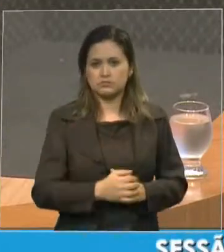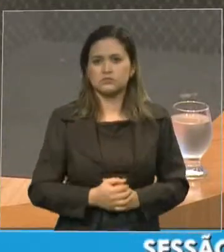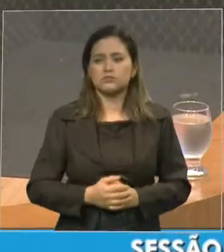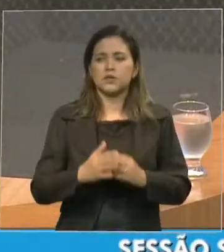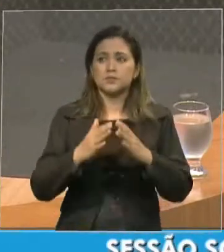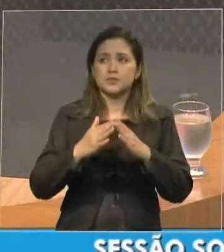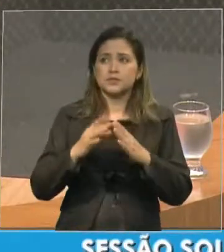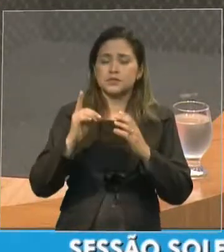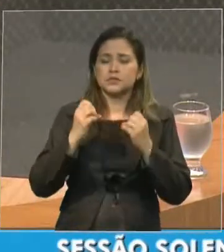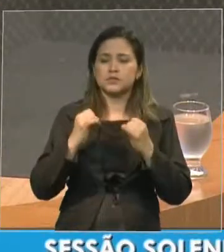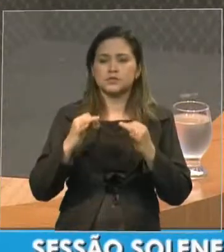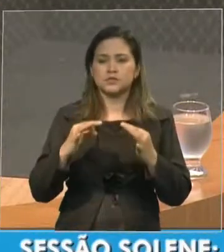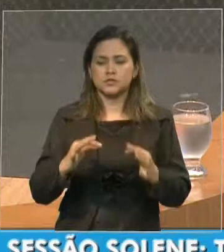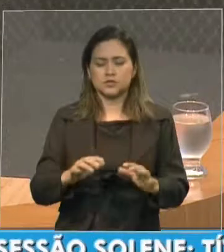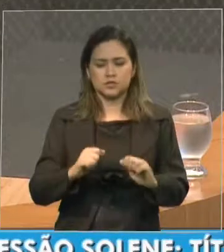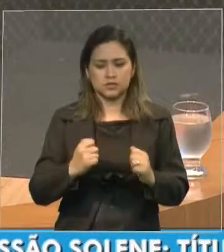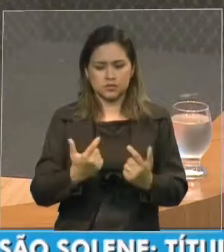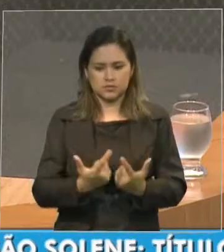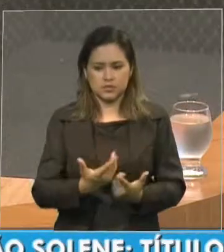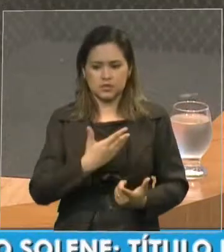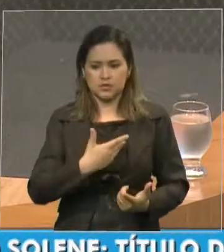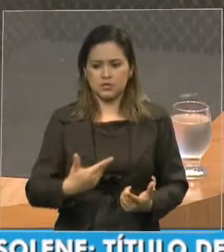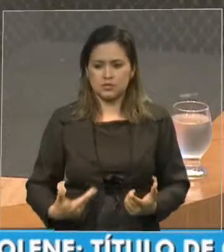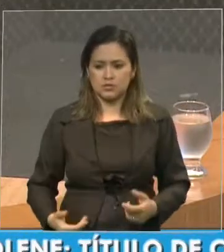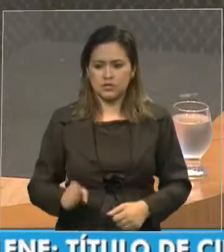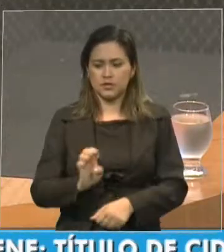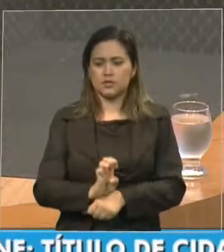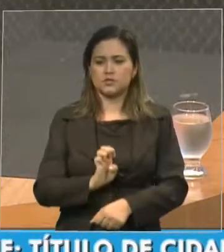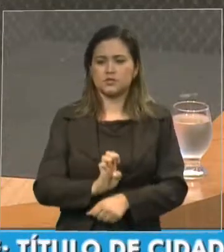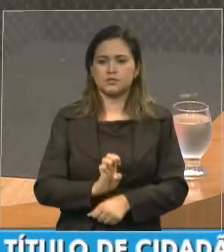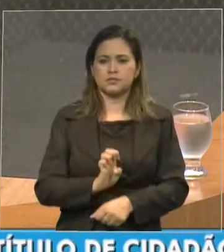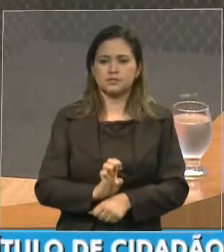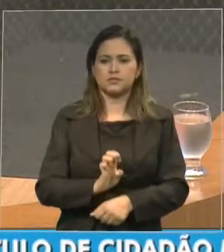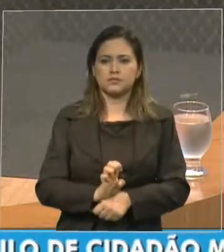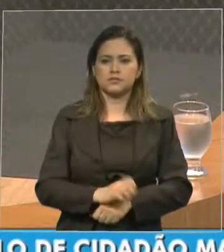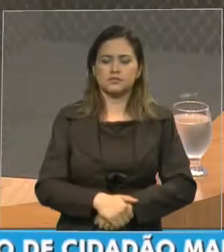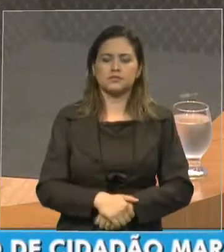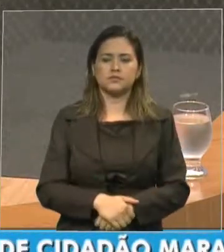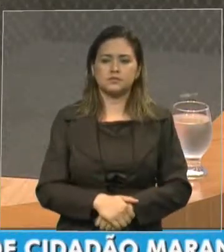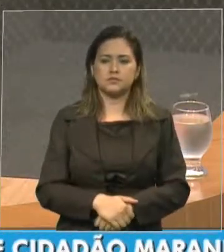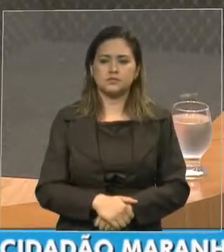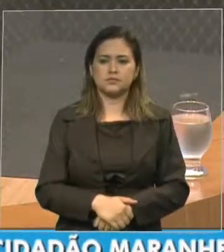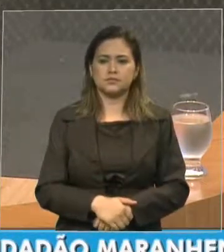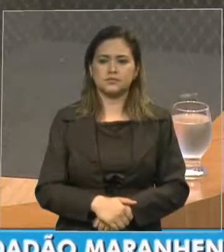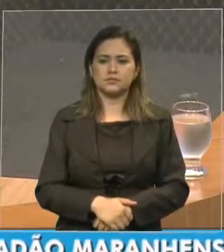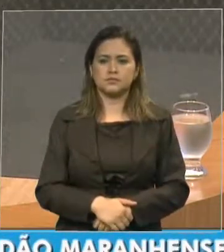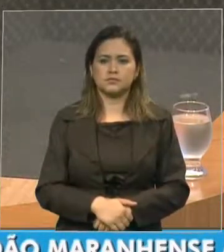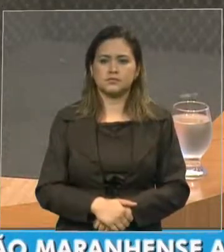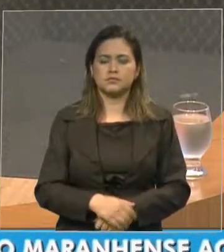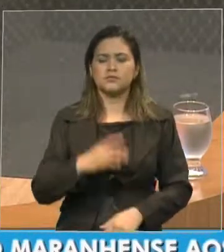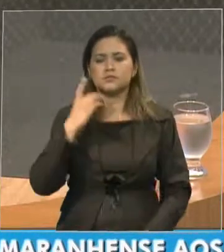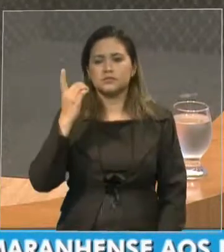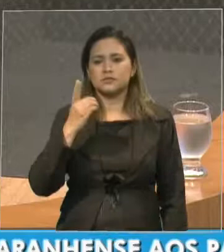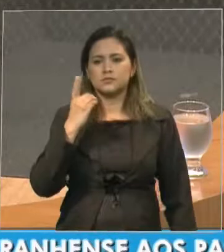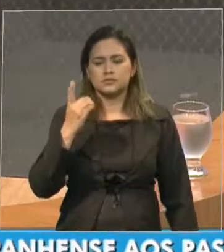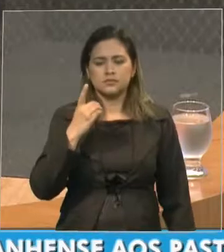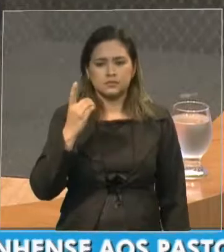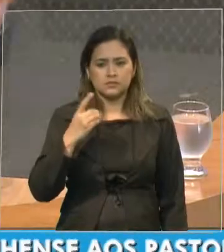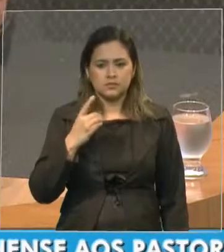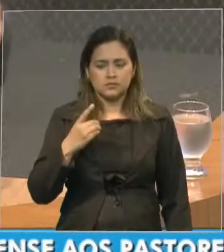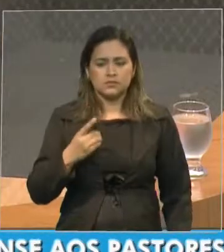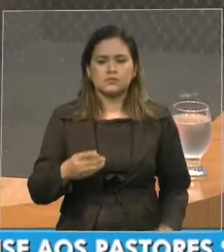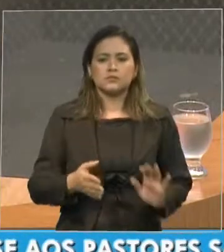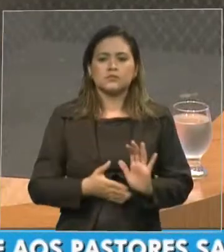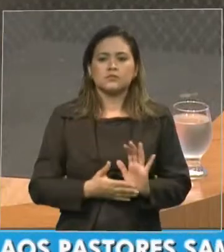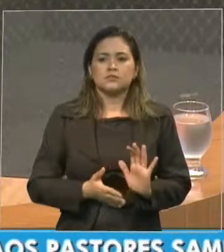Casa, abençoe o governo, desse Estado, abençoe as convenções, desse Estado, abençoe a deputada, que propôs, abençoe o